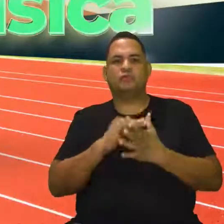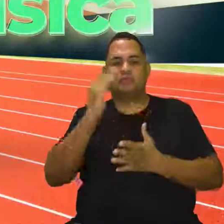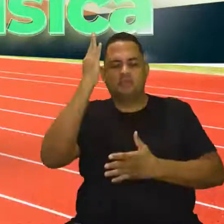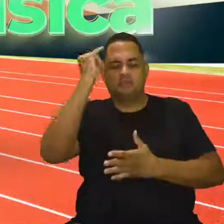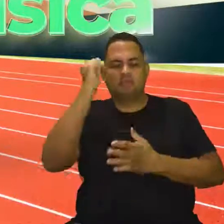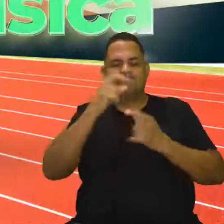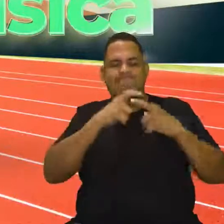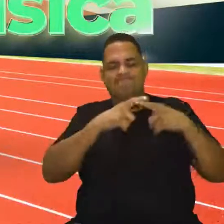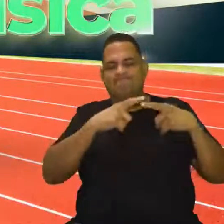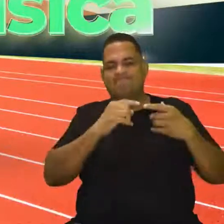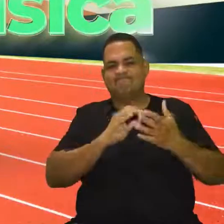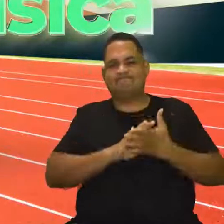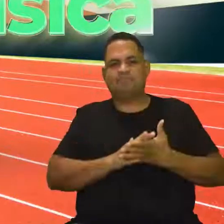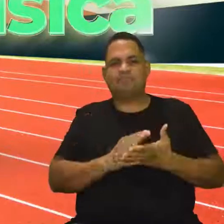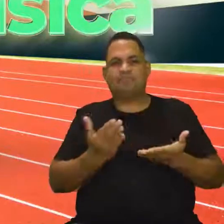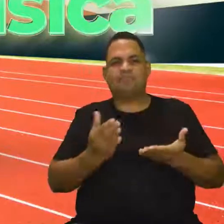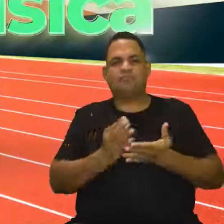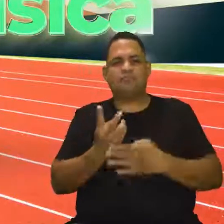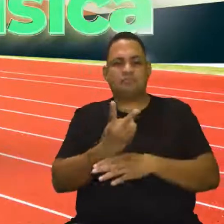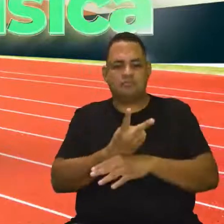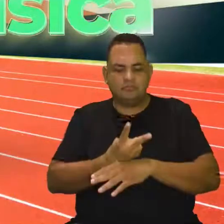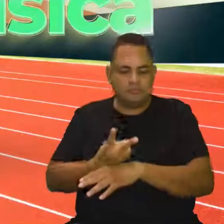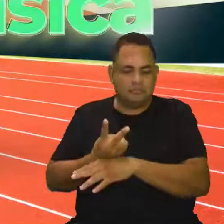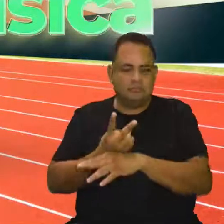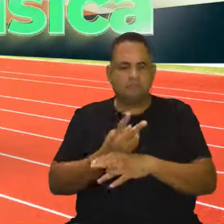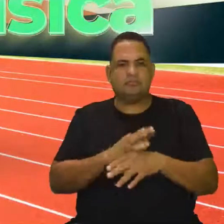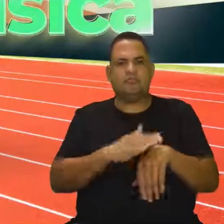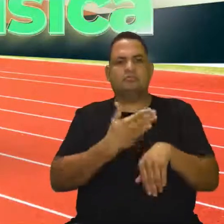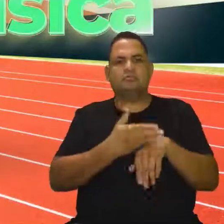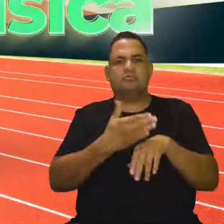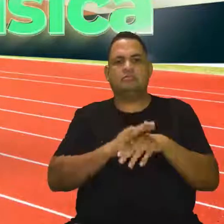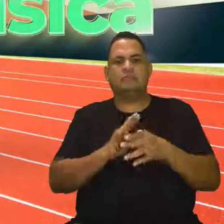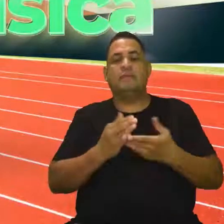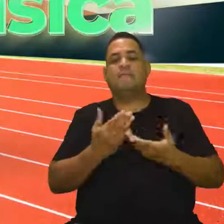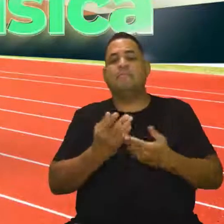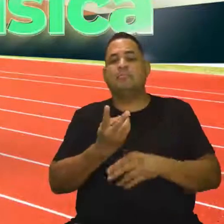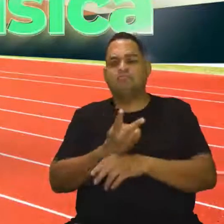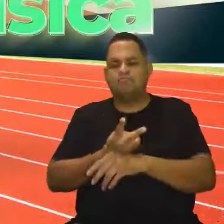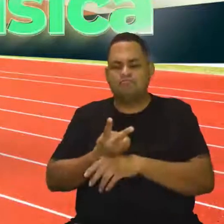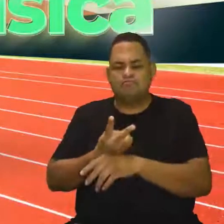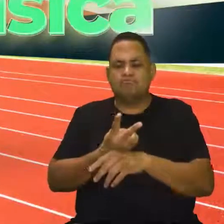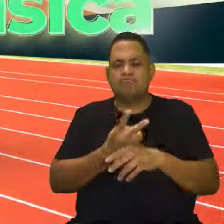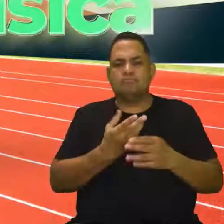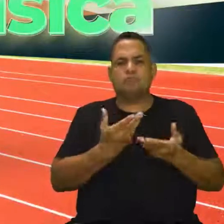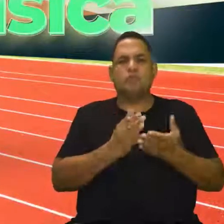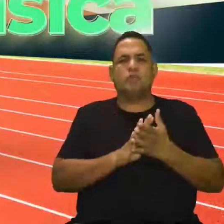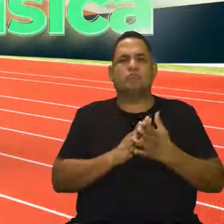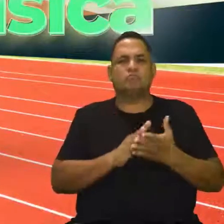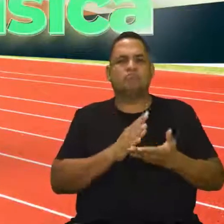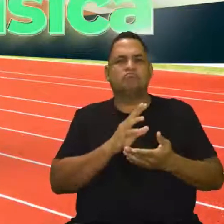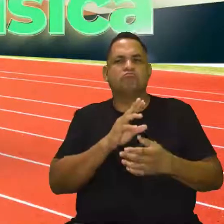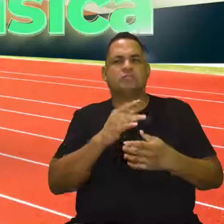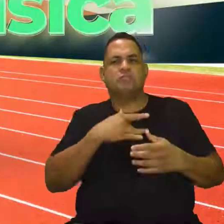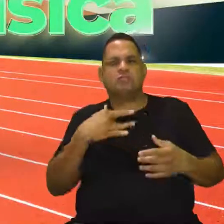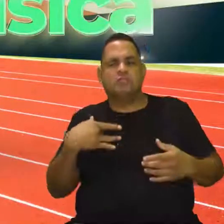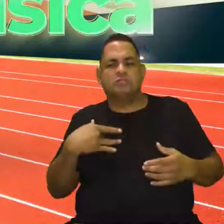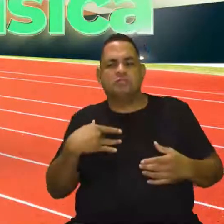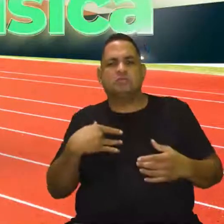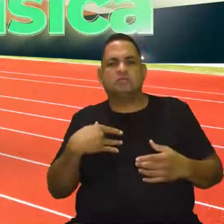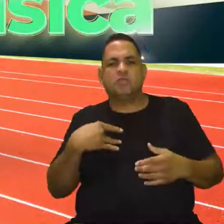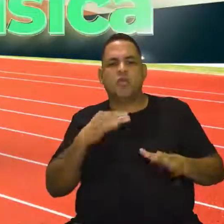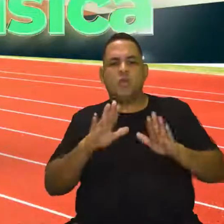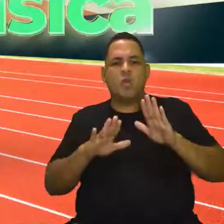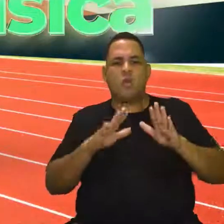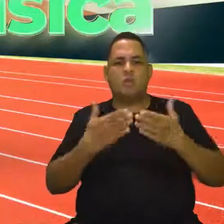grande. Então, assim, procure se exercitar, procure cuidar da sua saúde, procure se imaginar daqui a tempo, né? E